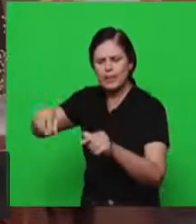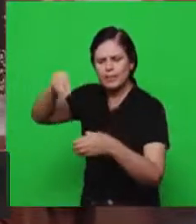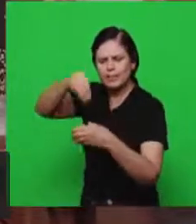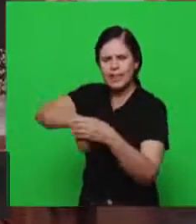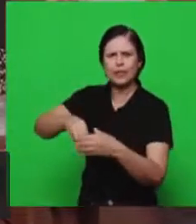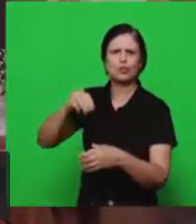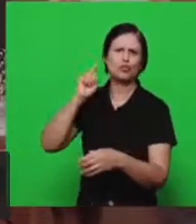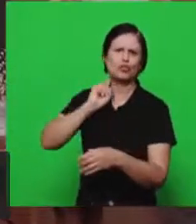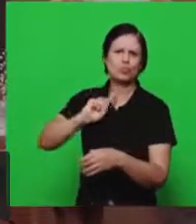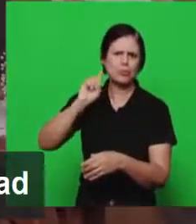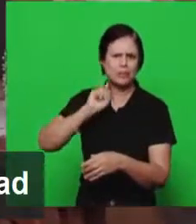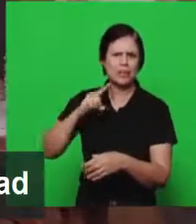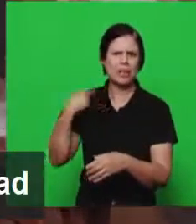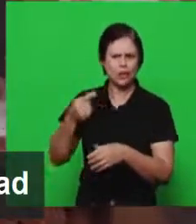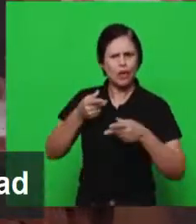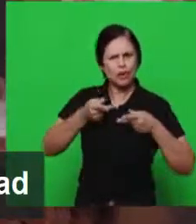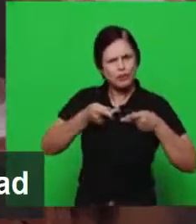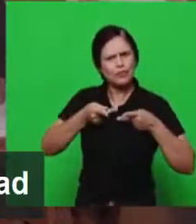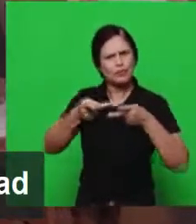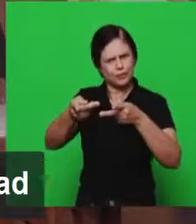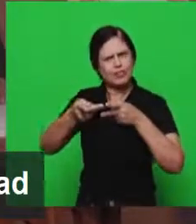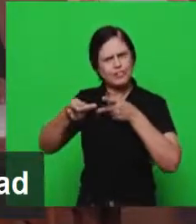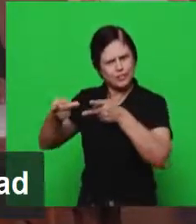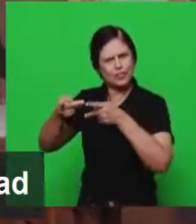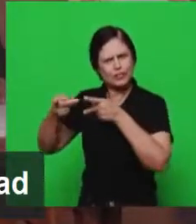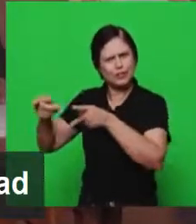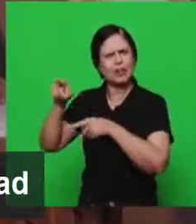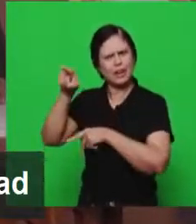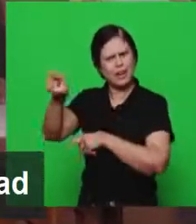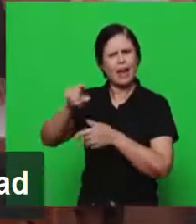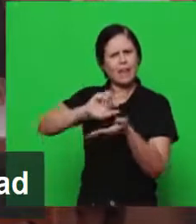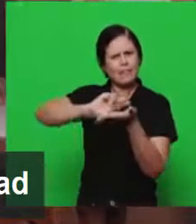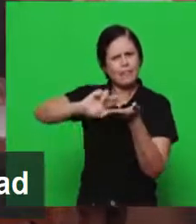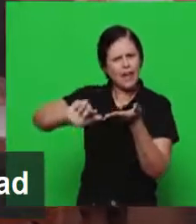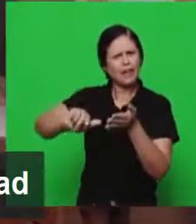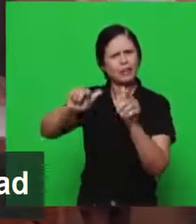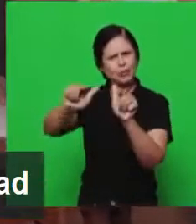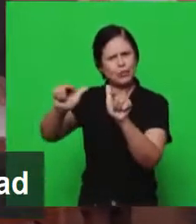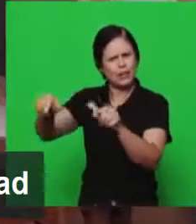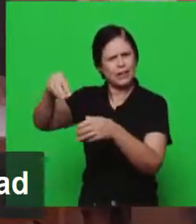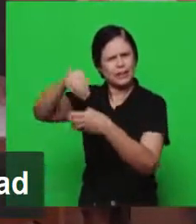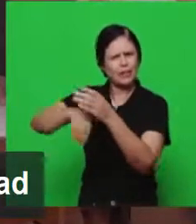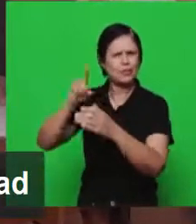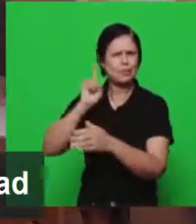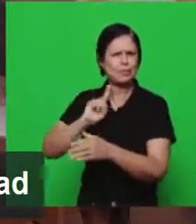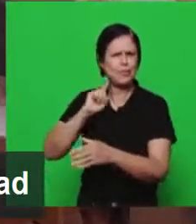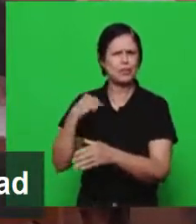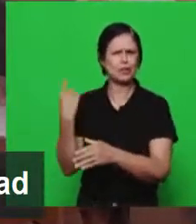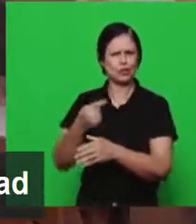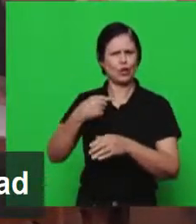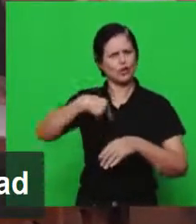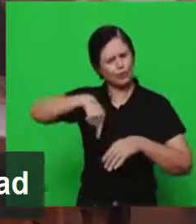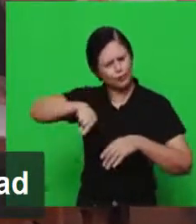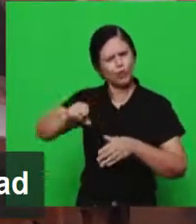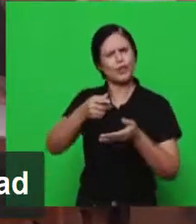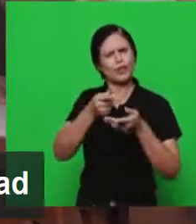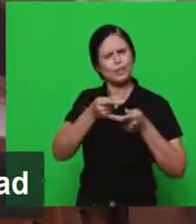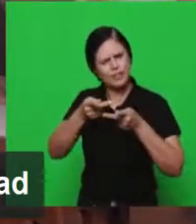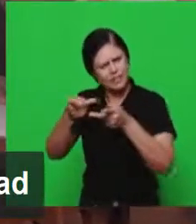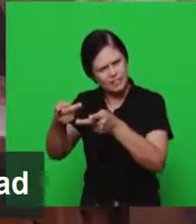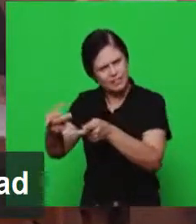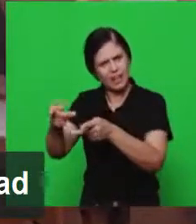recebidos pelos pastores ali, o pastor Fernando, o pastor Valci, Valci, Valci,